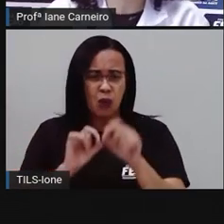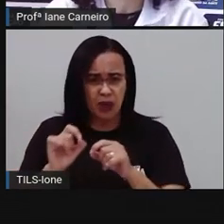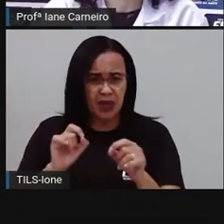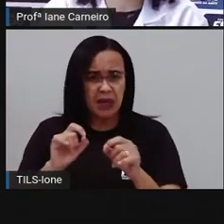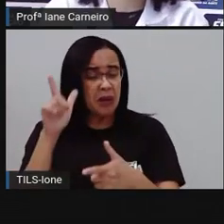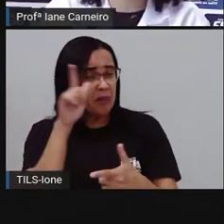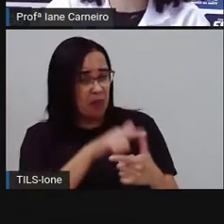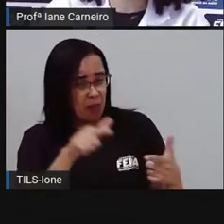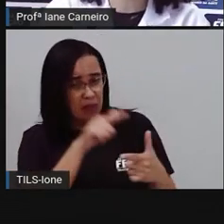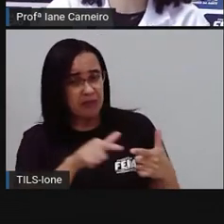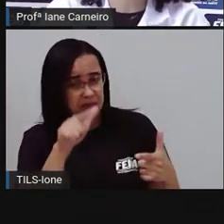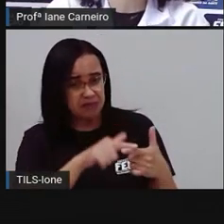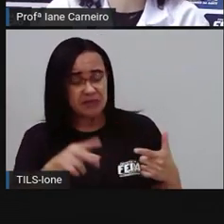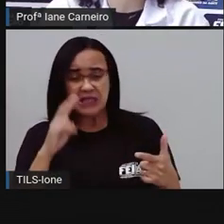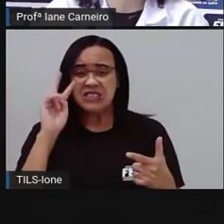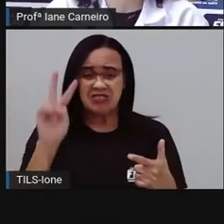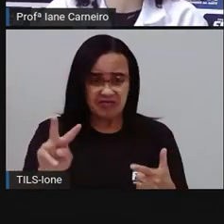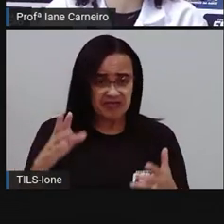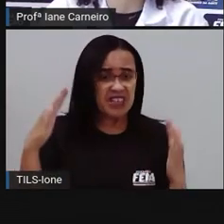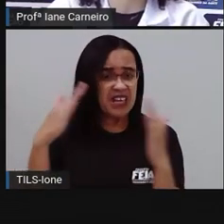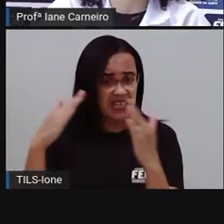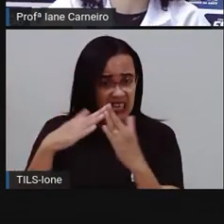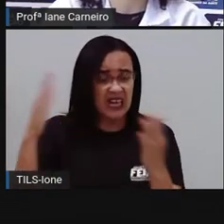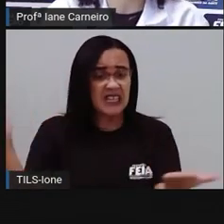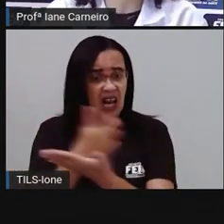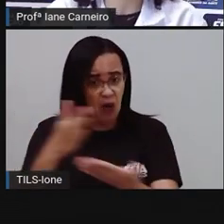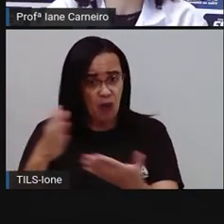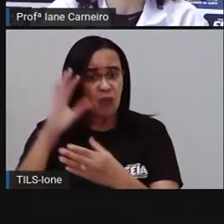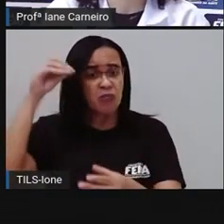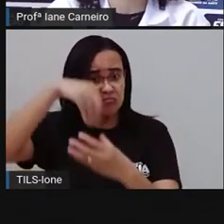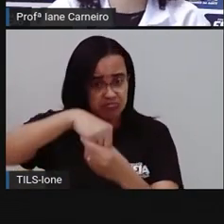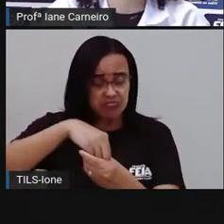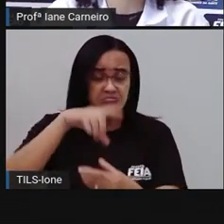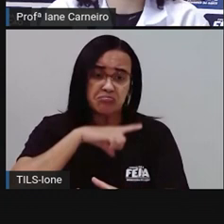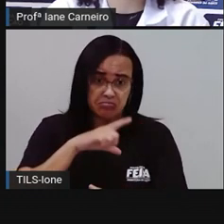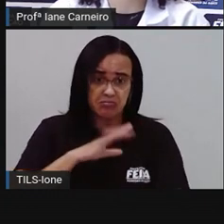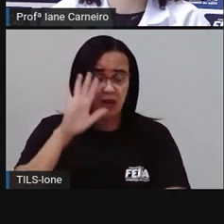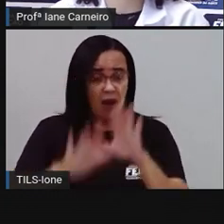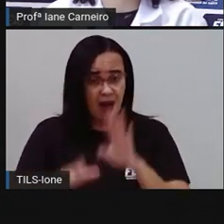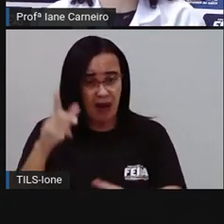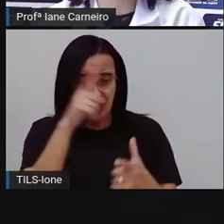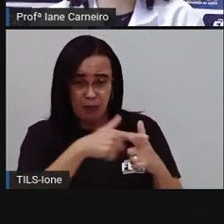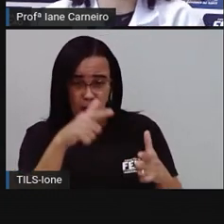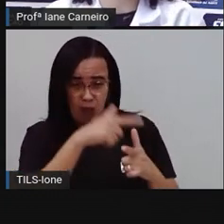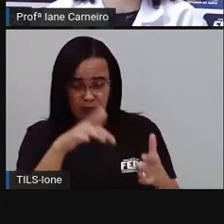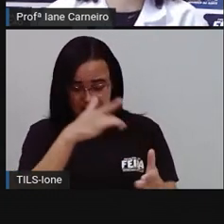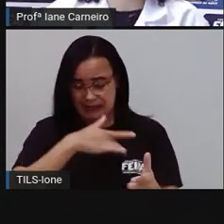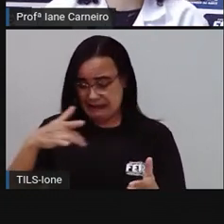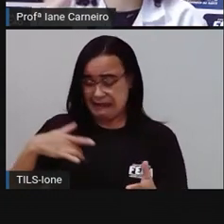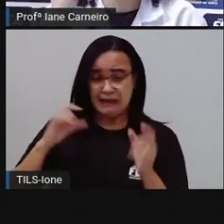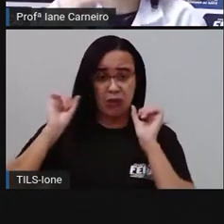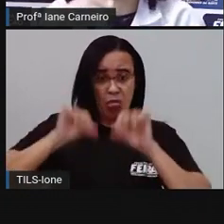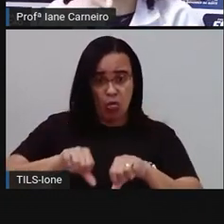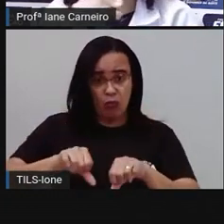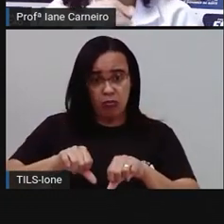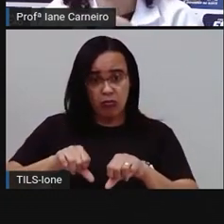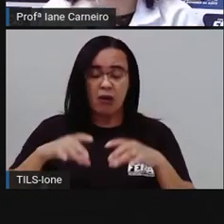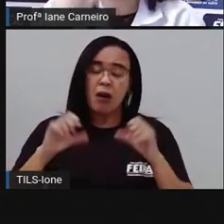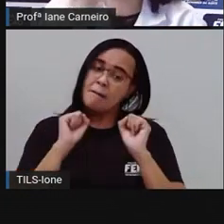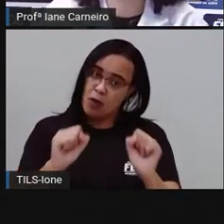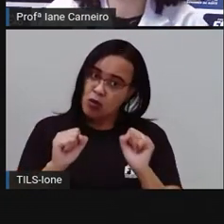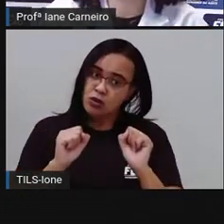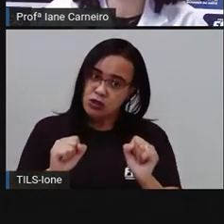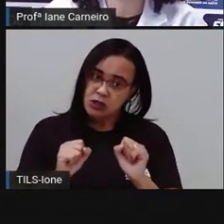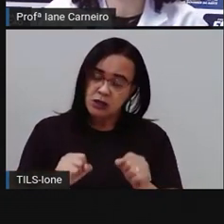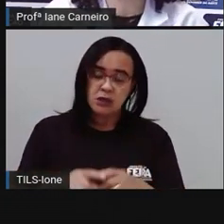encontra nas residências e que pode causar danos à nossa saúde, né? Então, por exemplo, a poeira, no caso da pró que tem alergia,